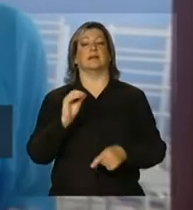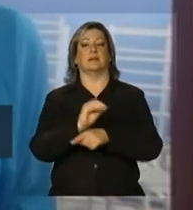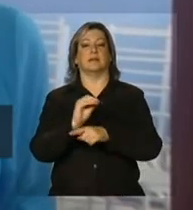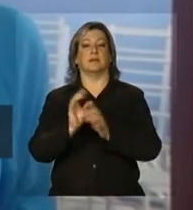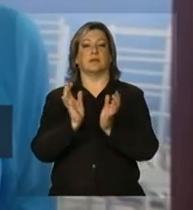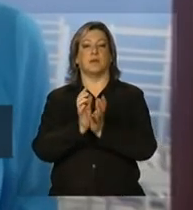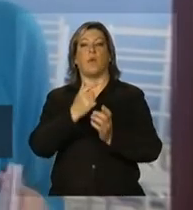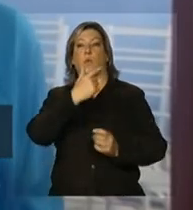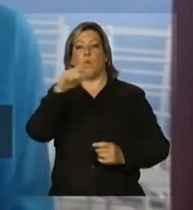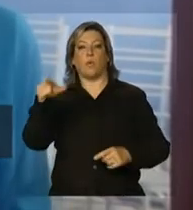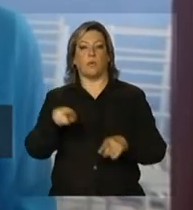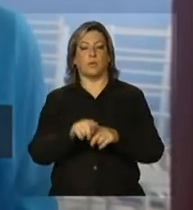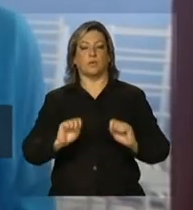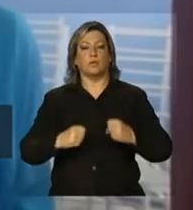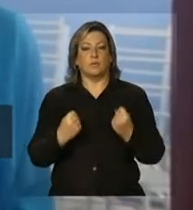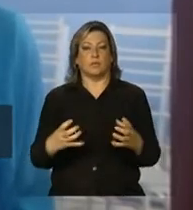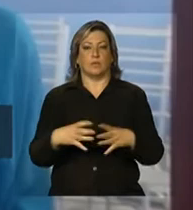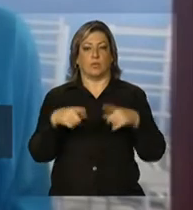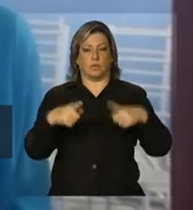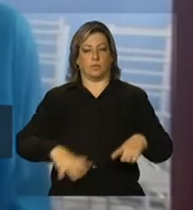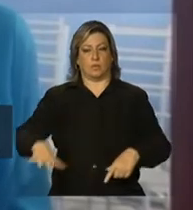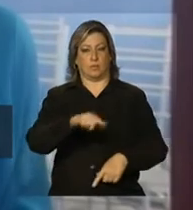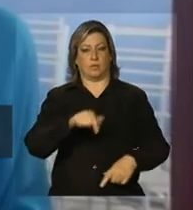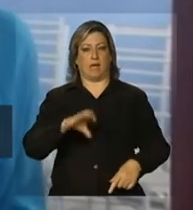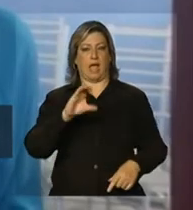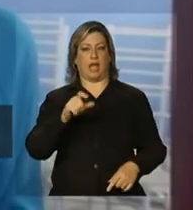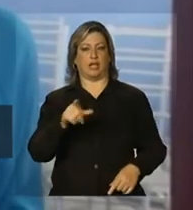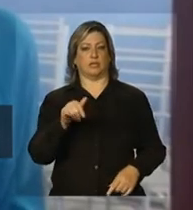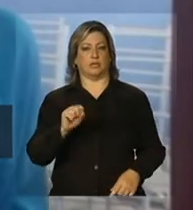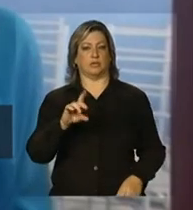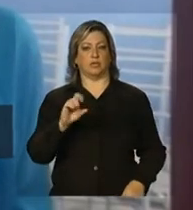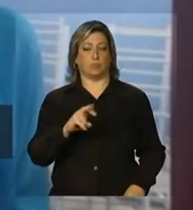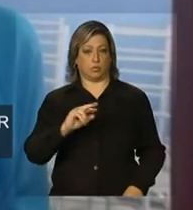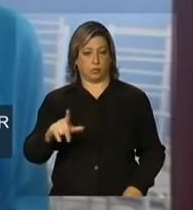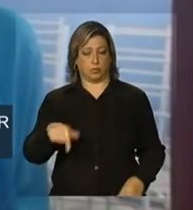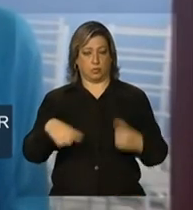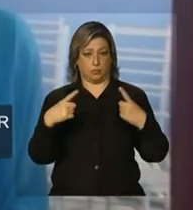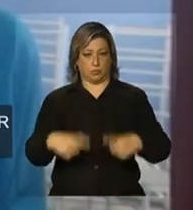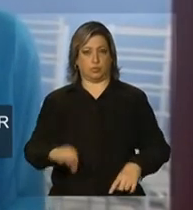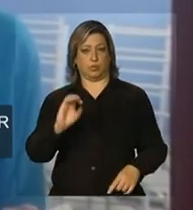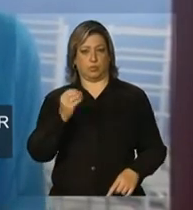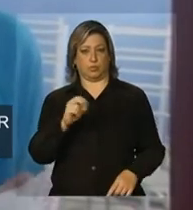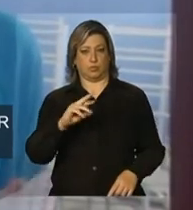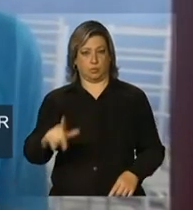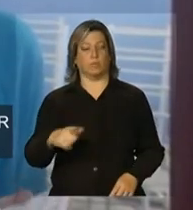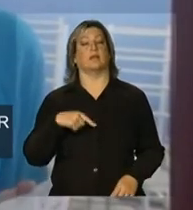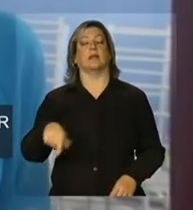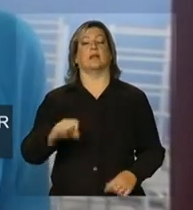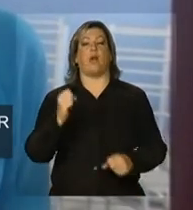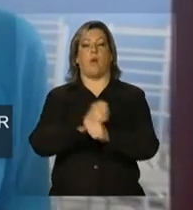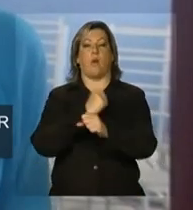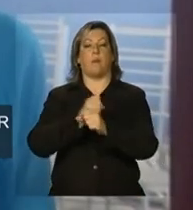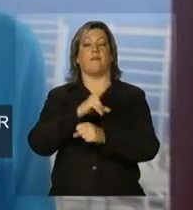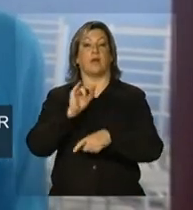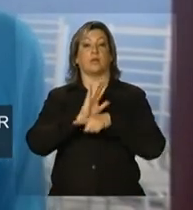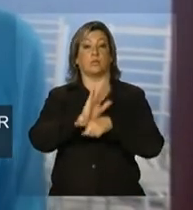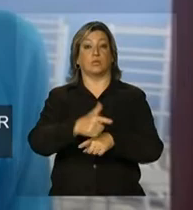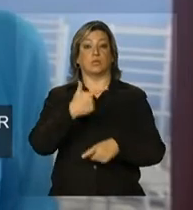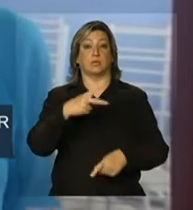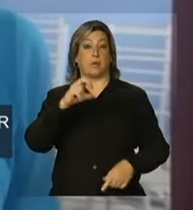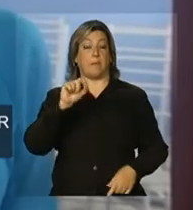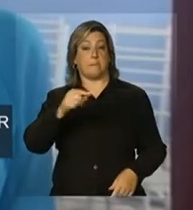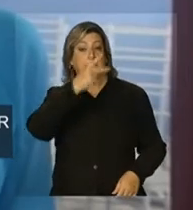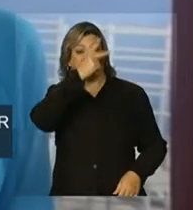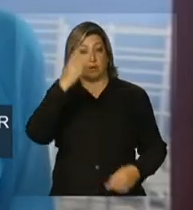abastecimento aqui da região de Caxias do Sul, no Rio Grande do Sul. A obra vai beneficiar cerca de 250 mil pessoas